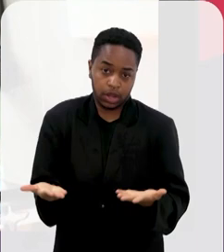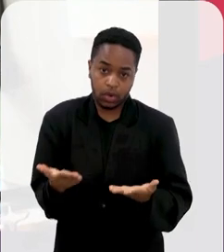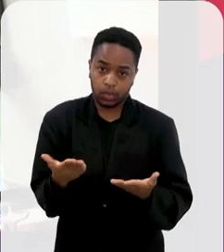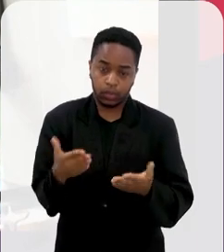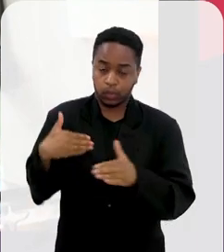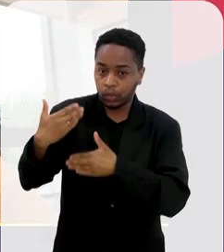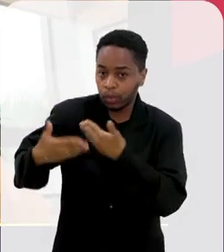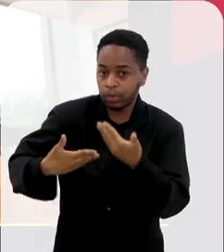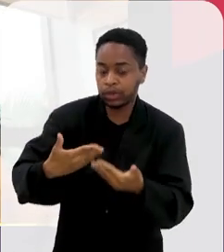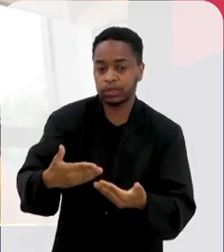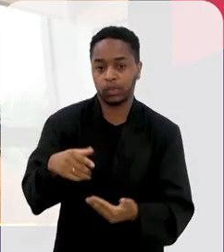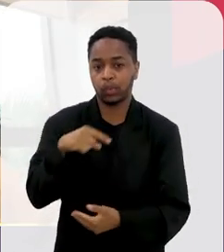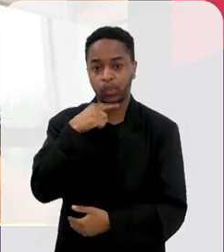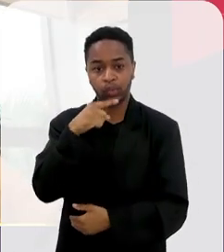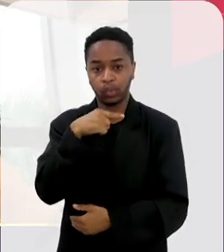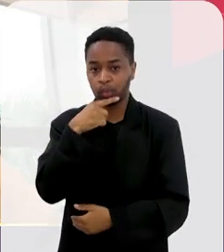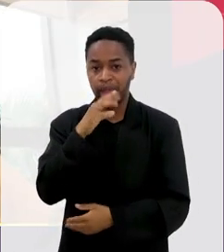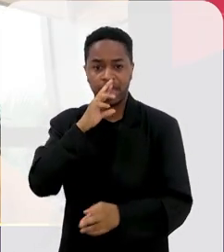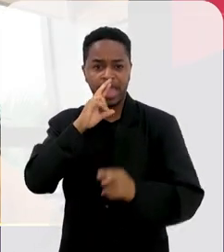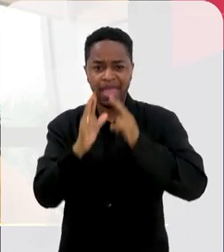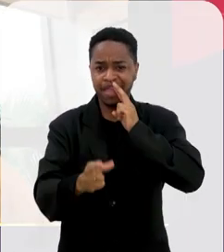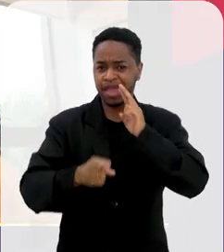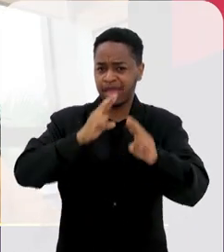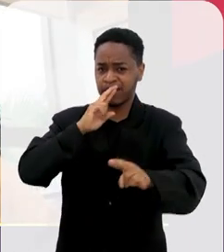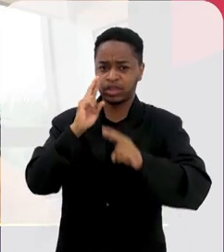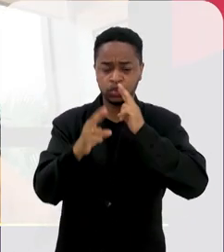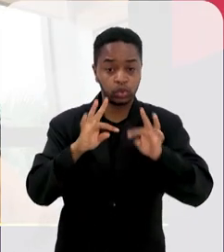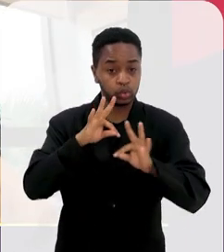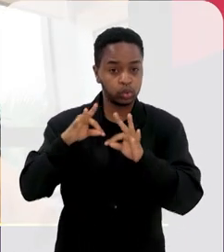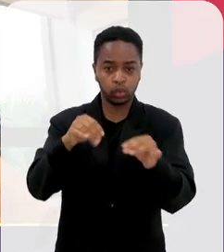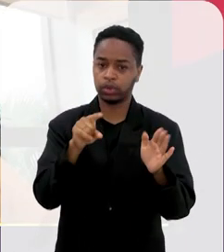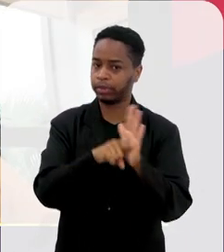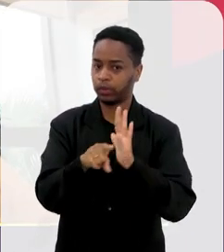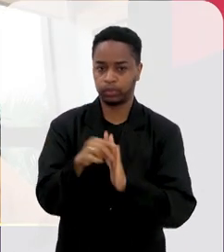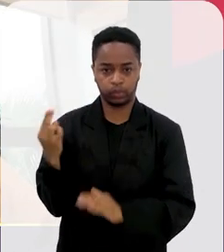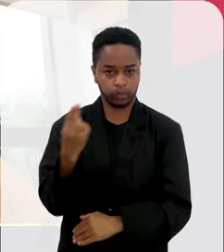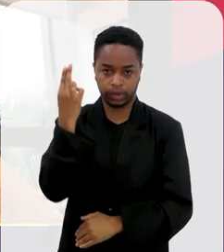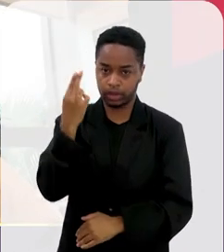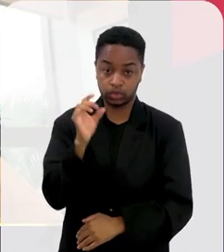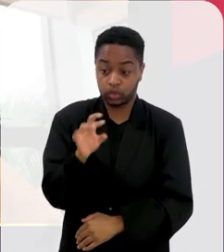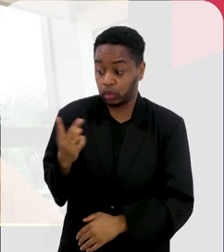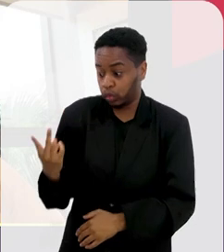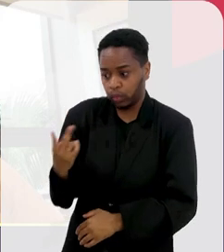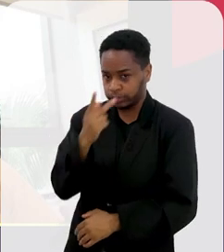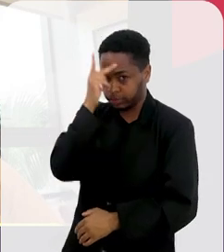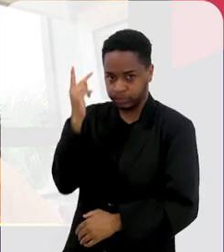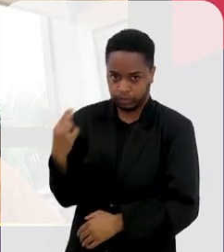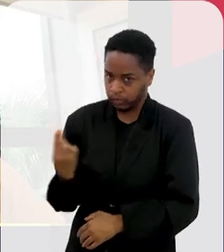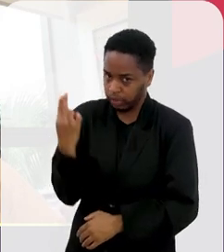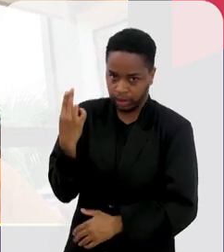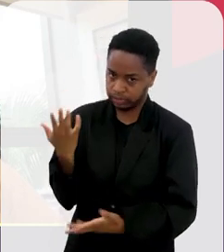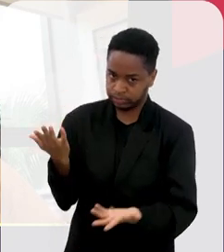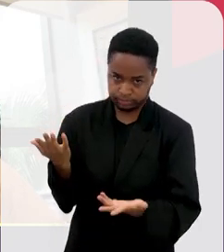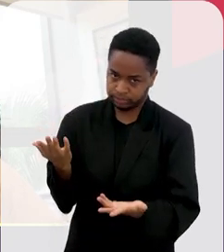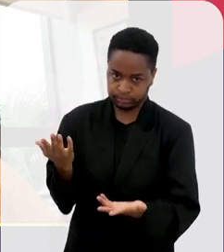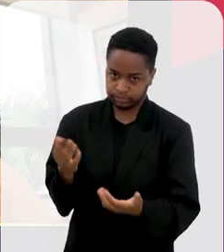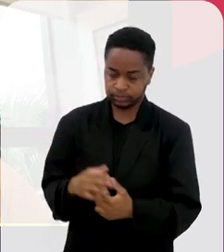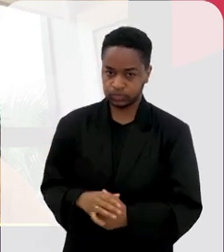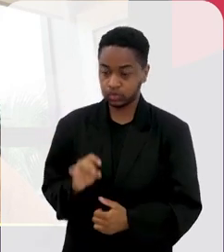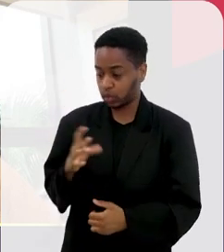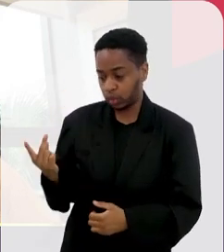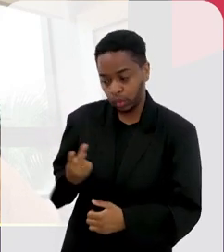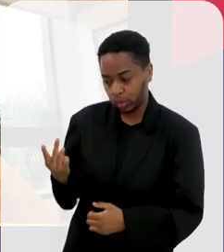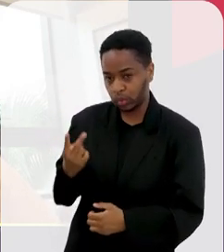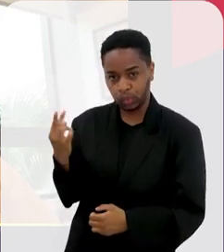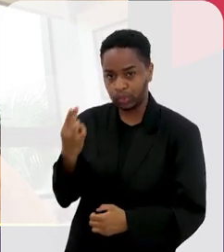processo, você não consegue responder tantas perguntas com duas pessoas, comigo e